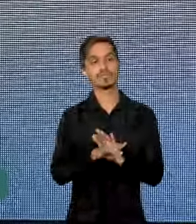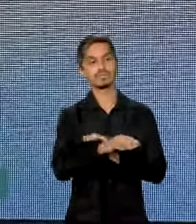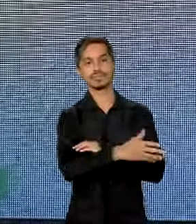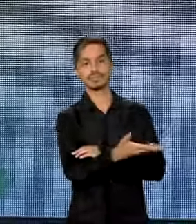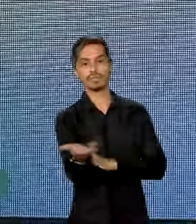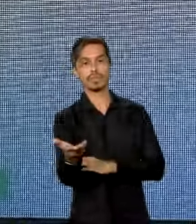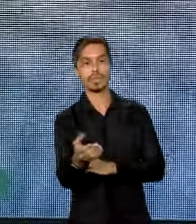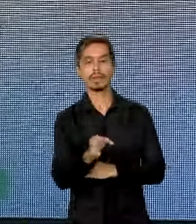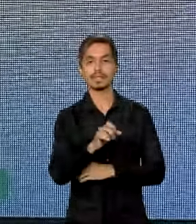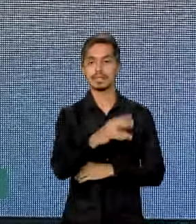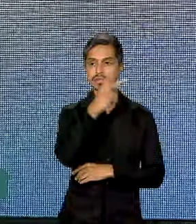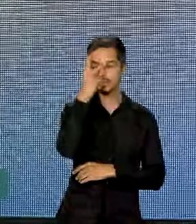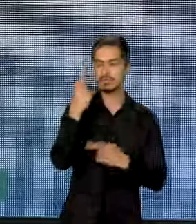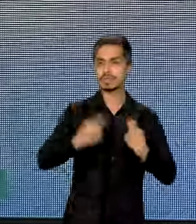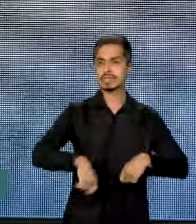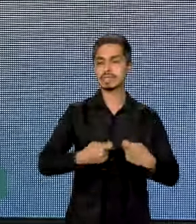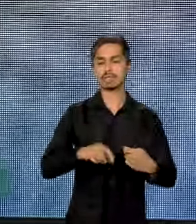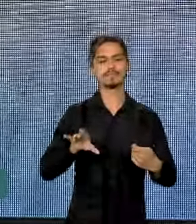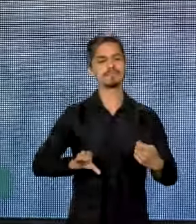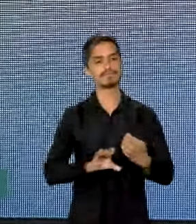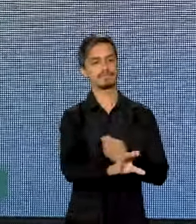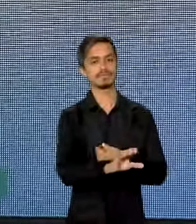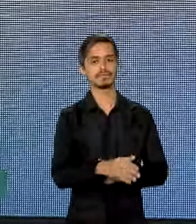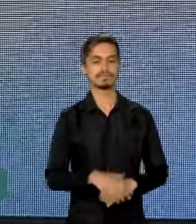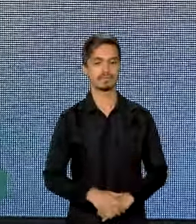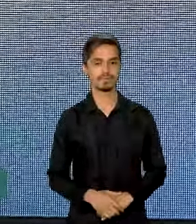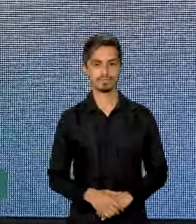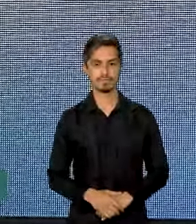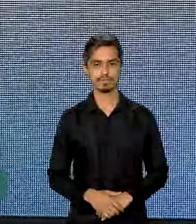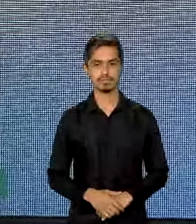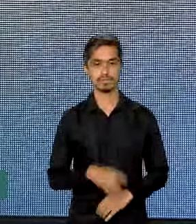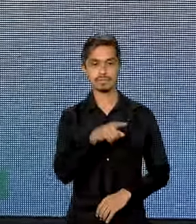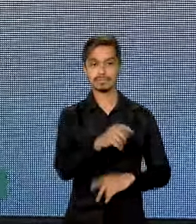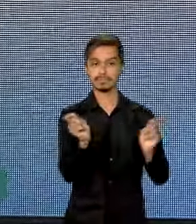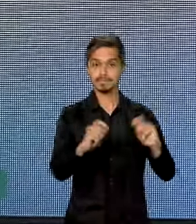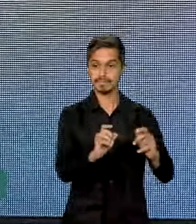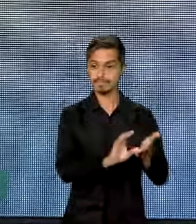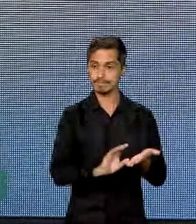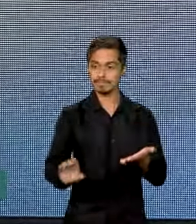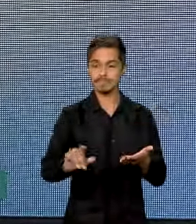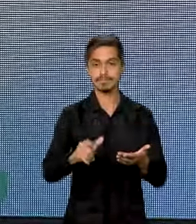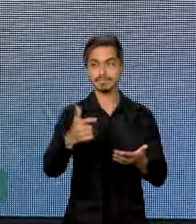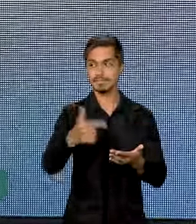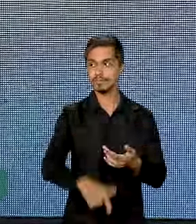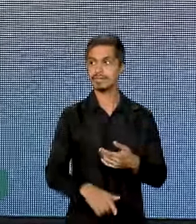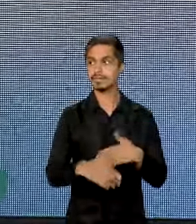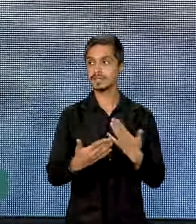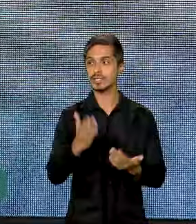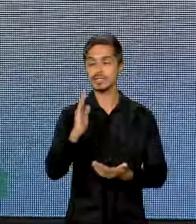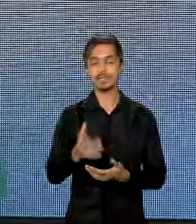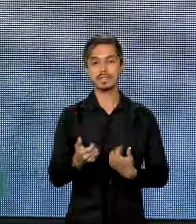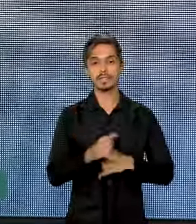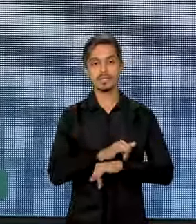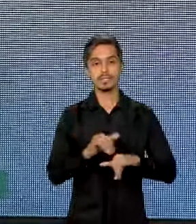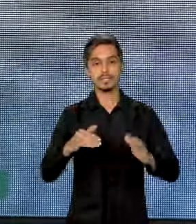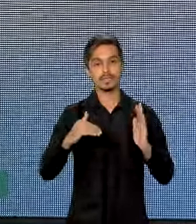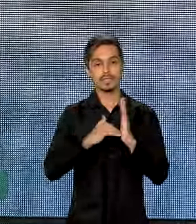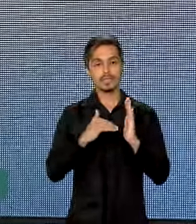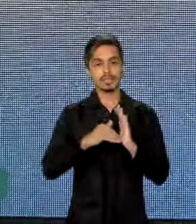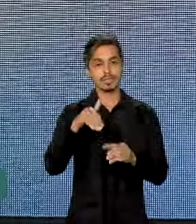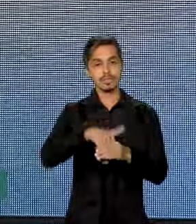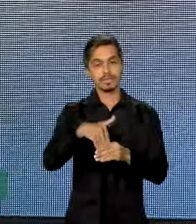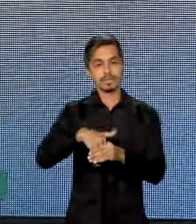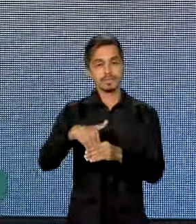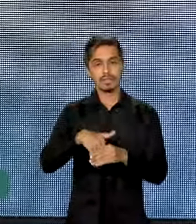ponta de quem precisa do recurso para poder investir. E já está no Senado para ser